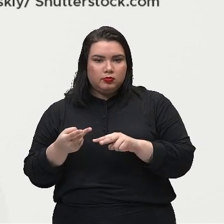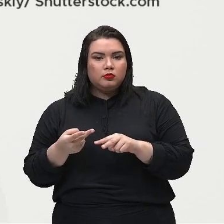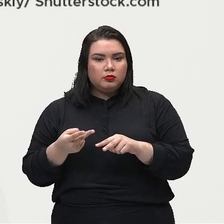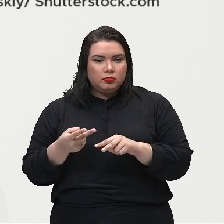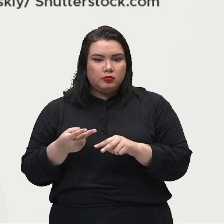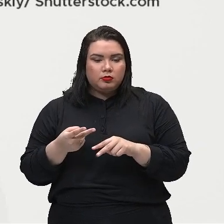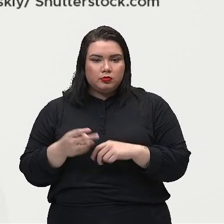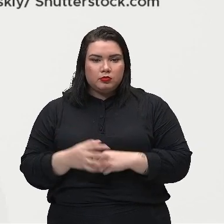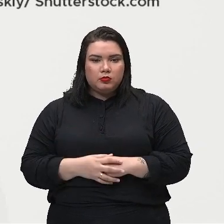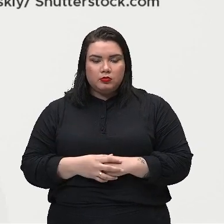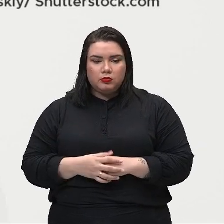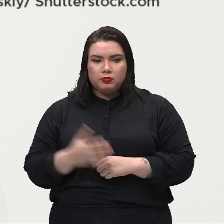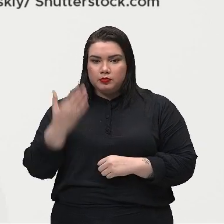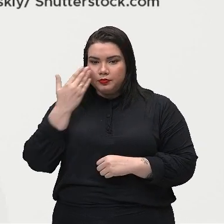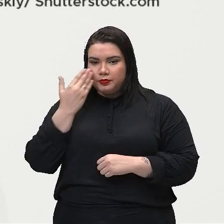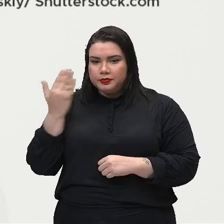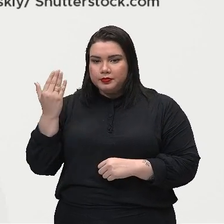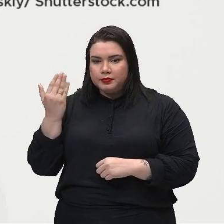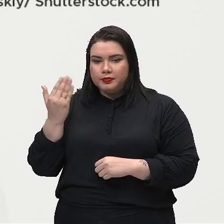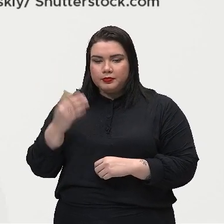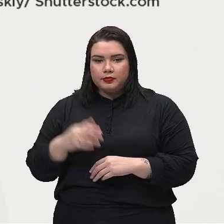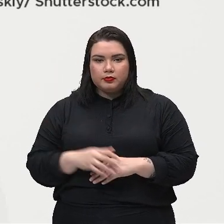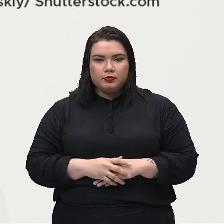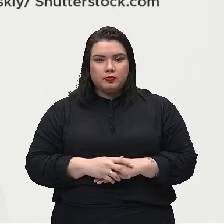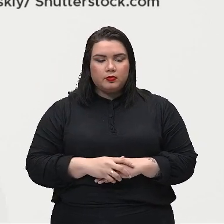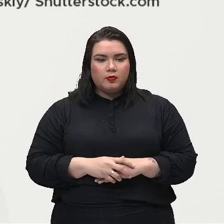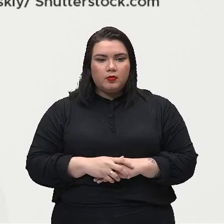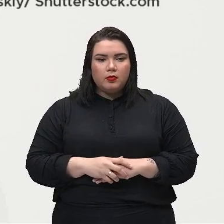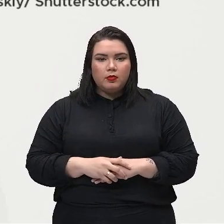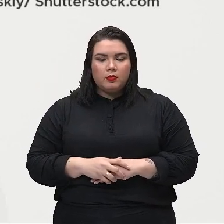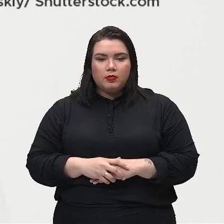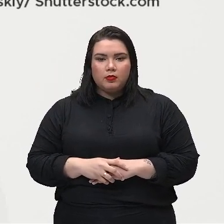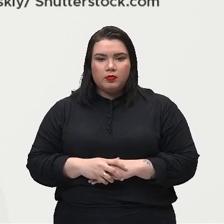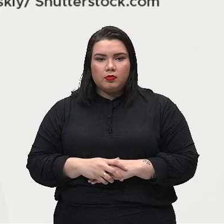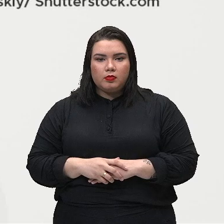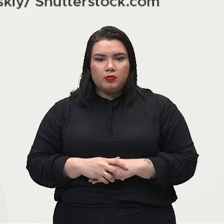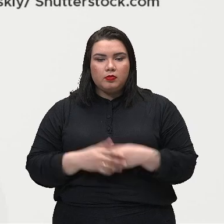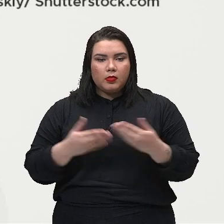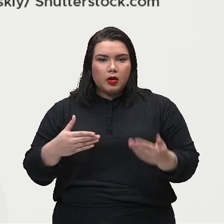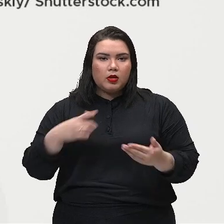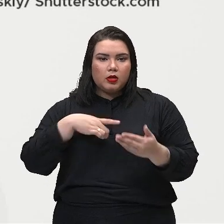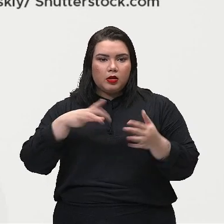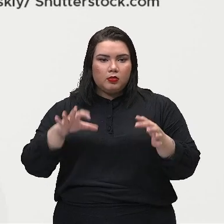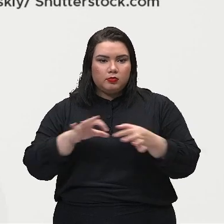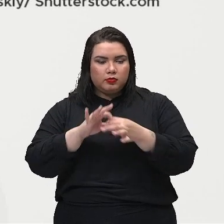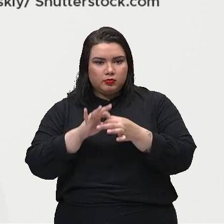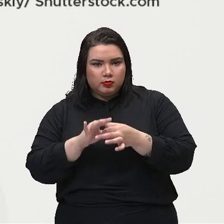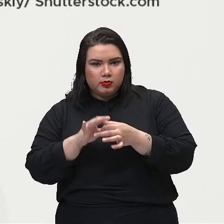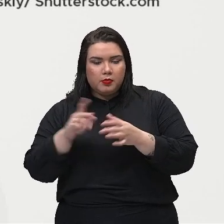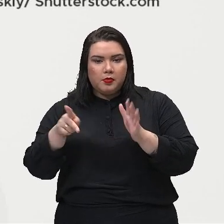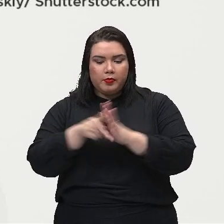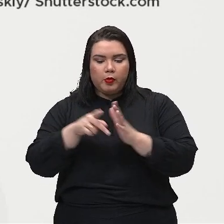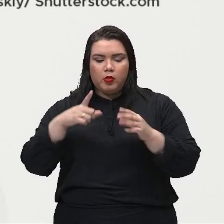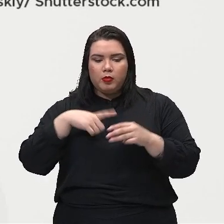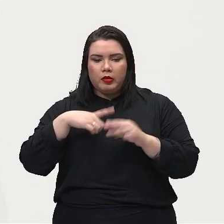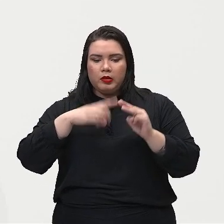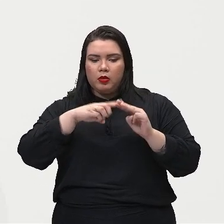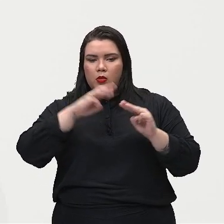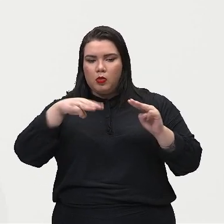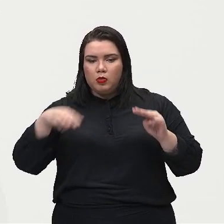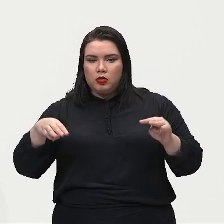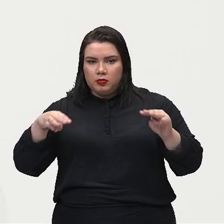olha, tá? Sobre a irradiação em que participa aí as ondas eletromagnéticas.